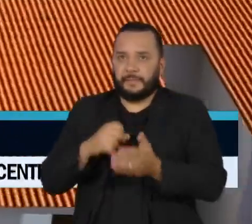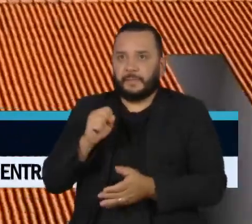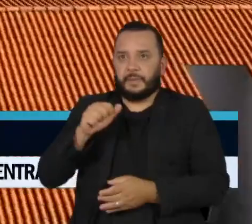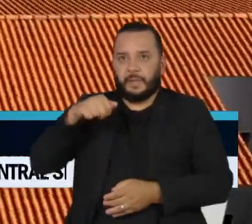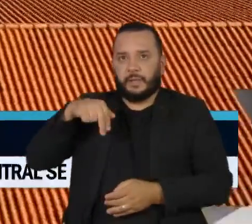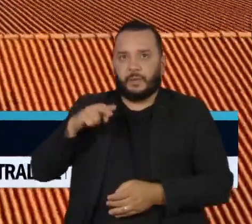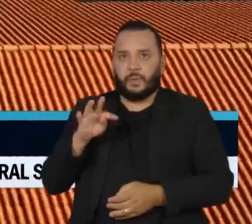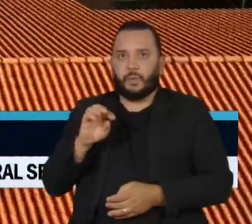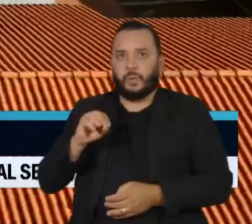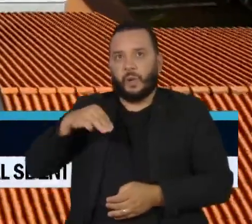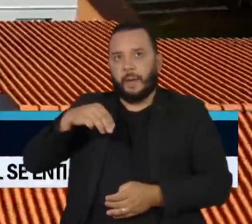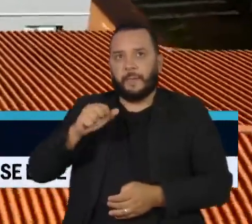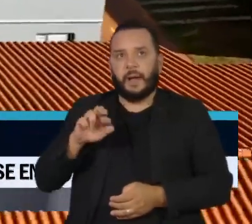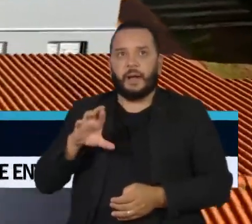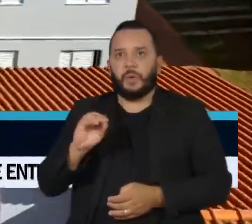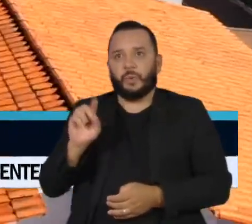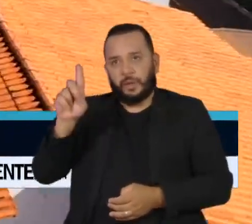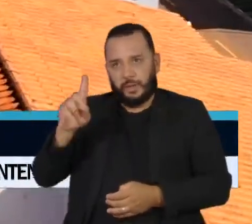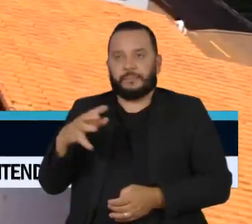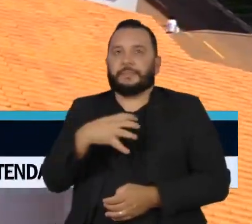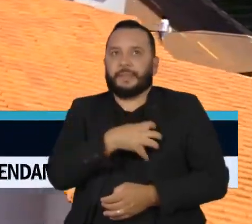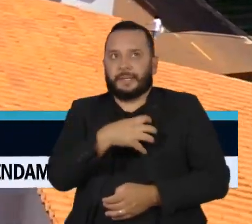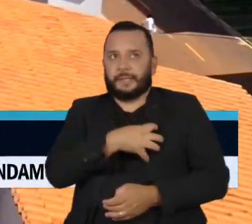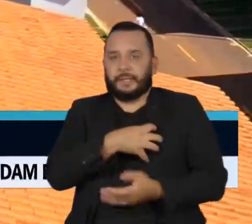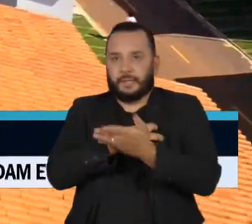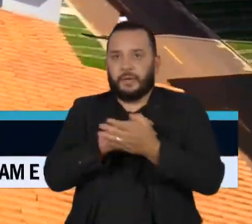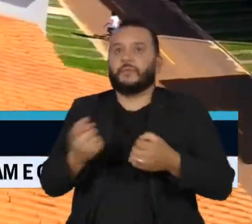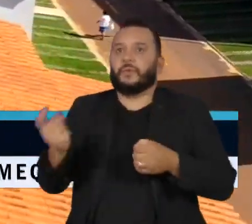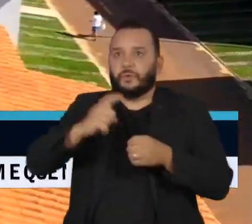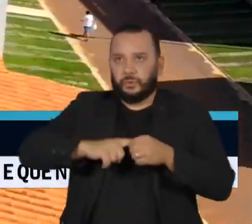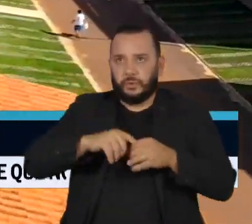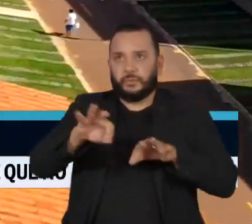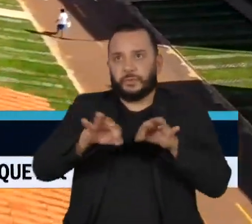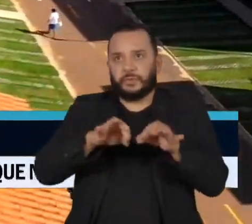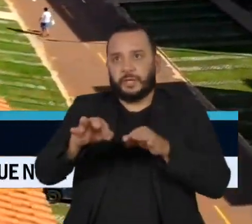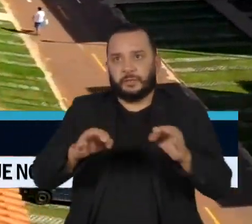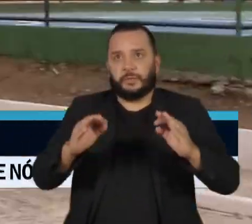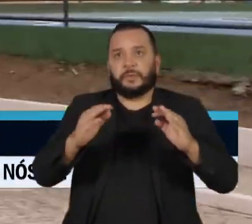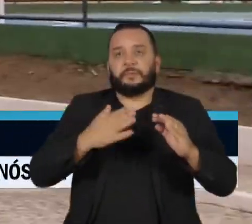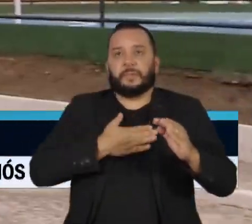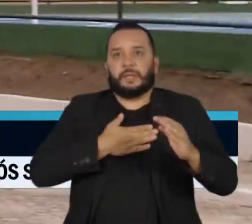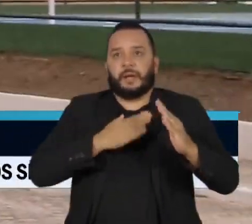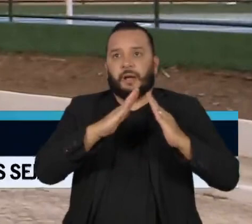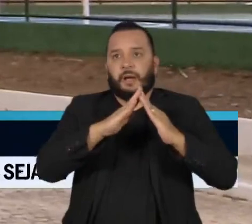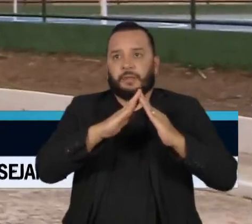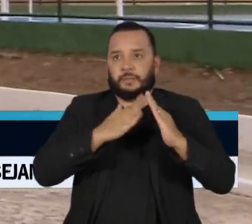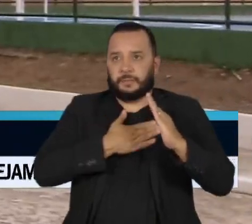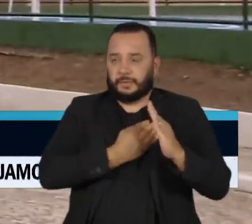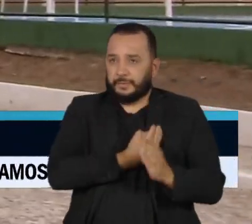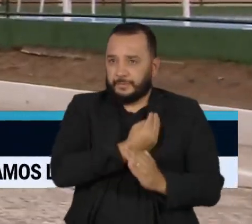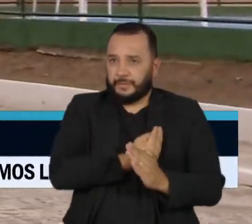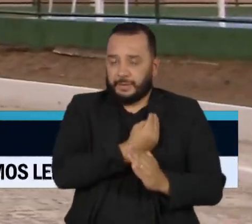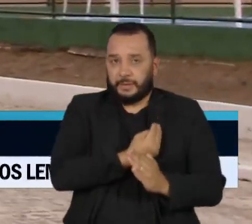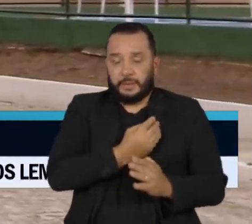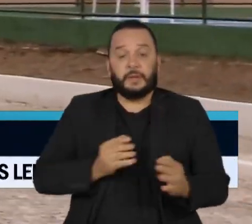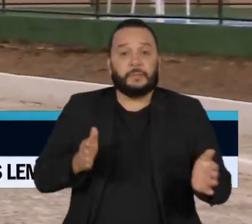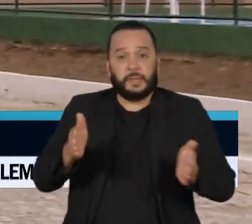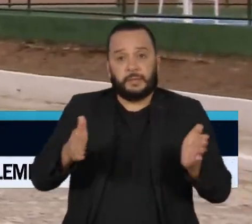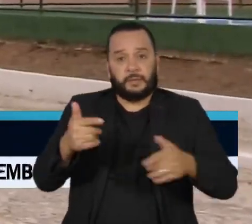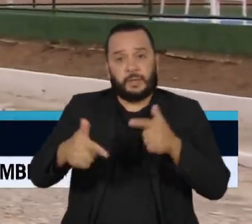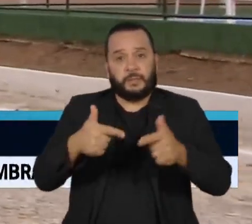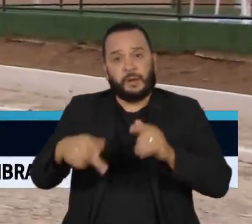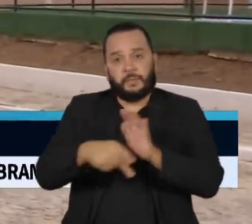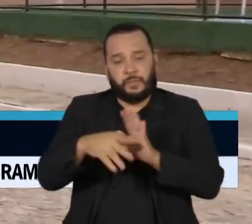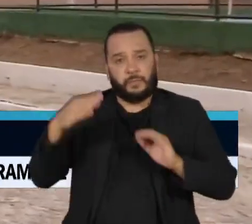Purificação no Recôncavo Baiano foi o palco da retomada do programa Minha Casa Minha Vida. Durante o governo Jair Bolsonaro, o